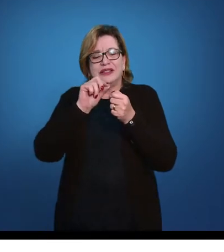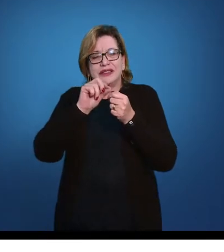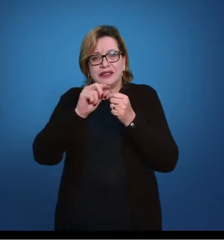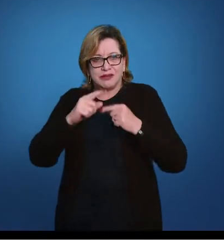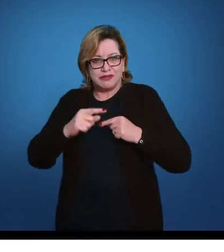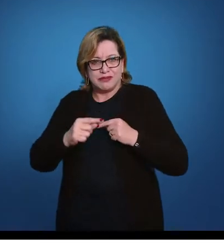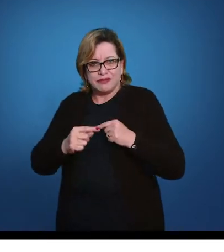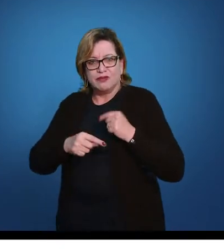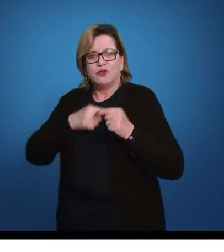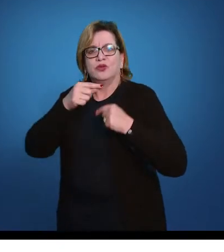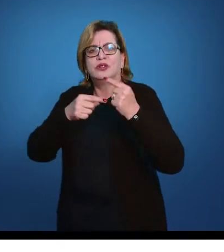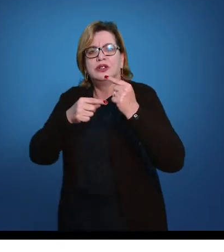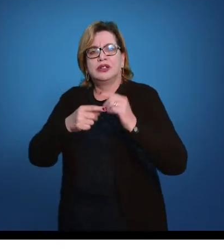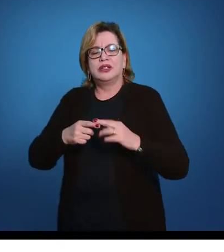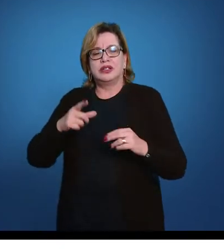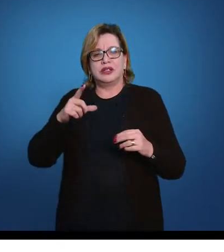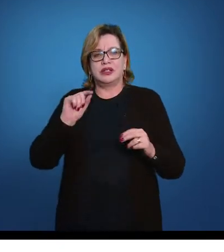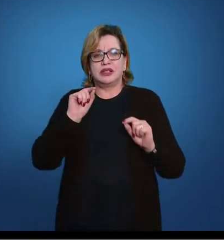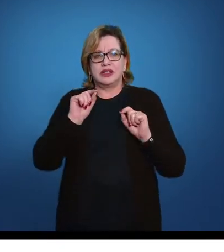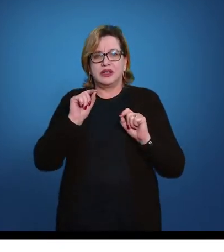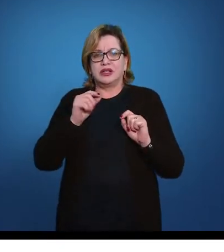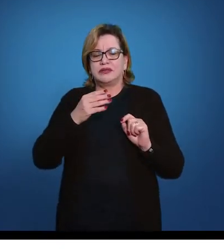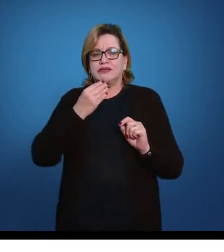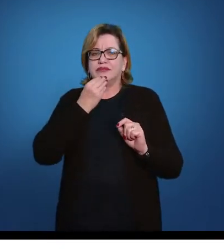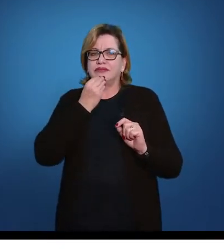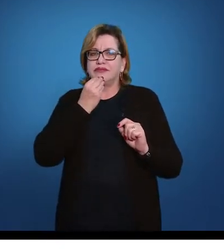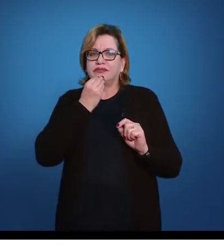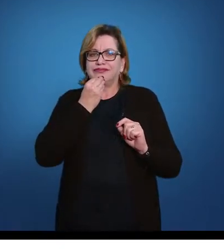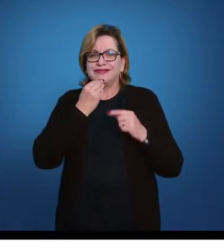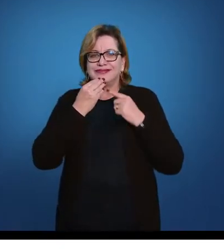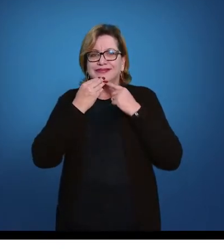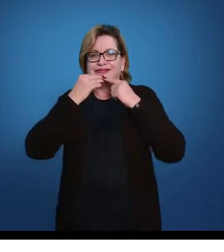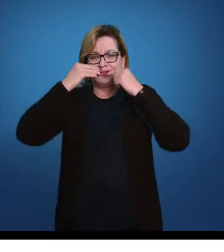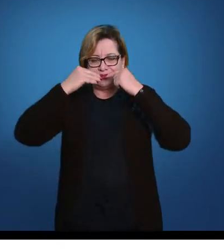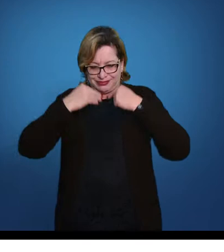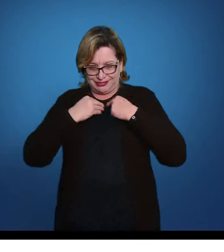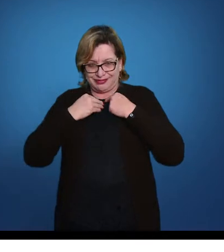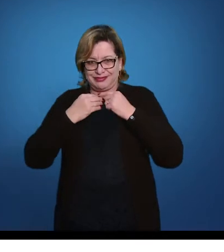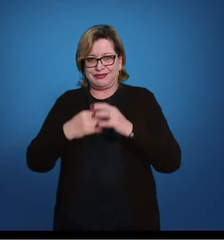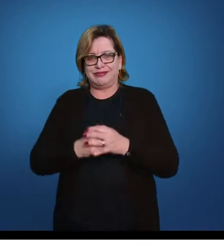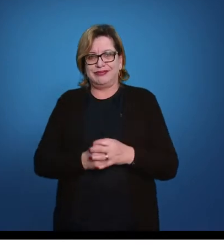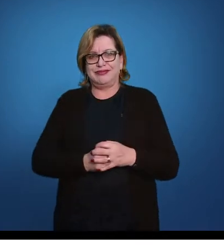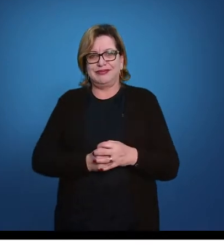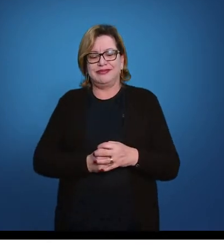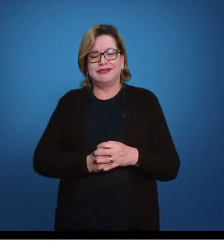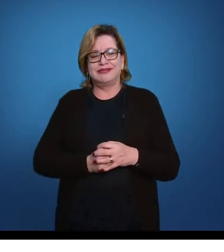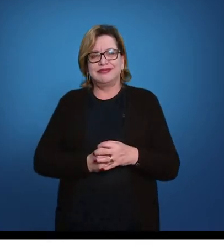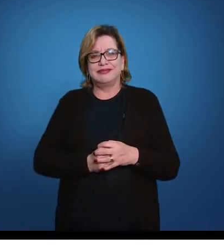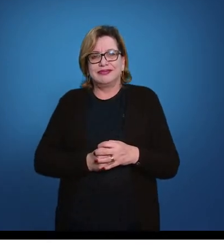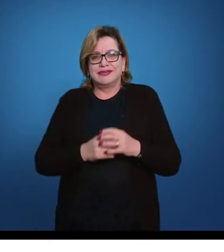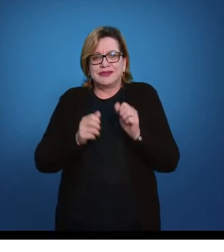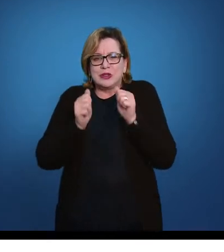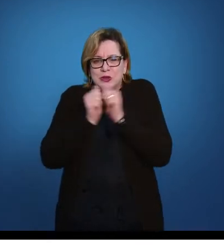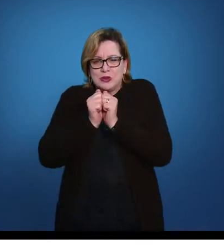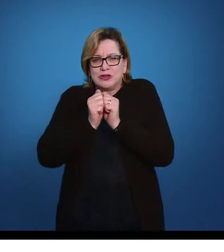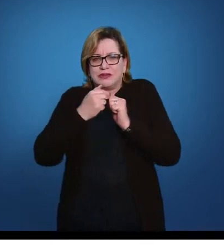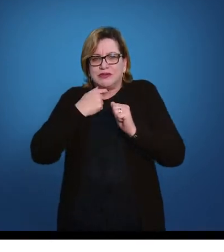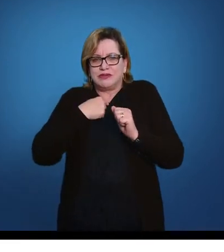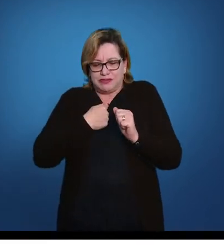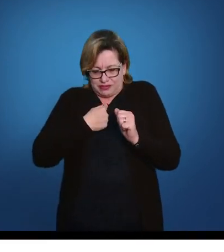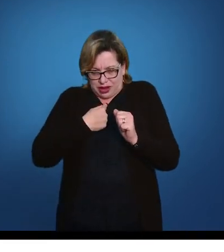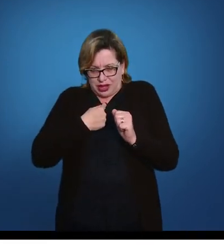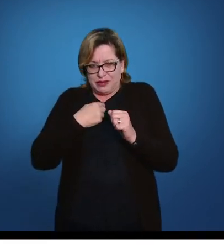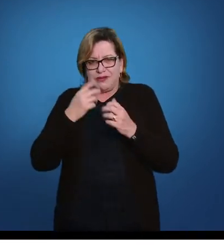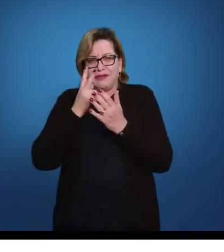rolamento para frente, é manter o queixo durante todo o movimento colado com o